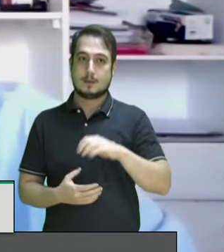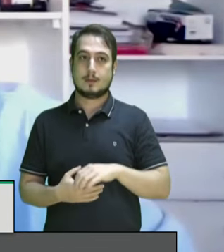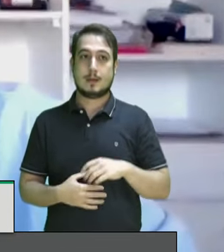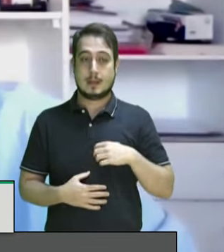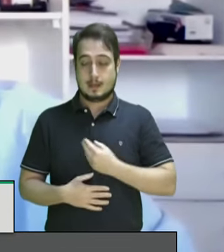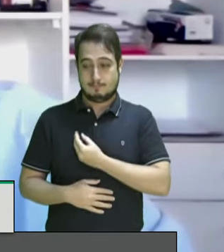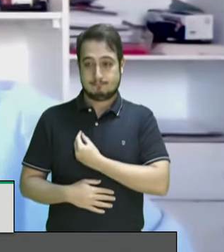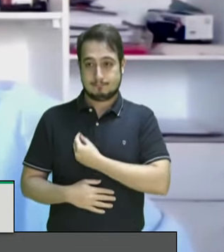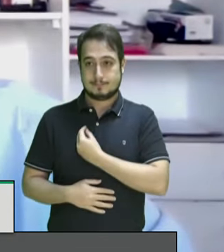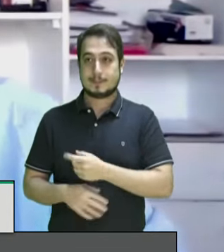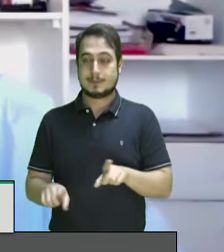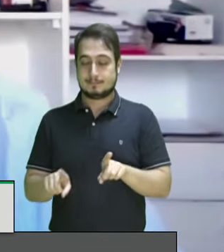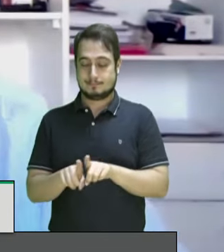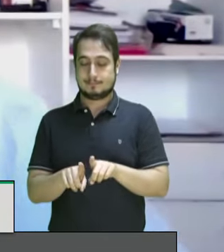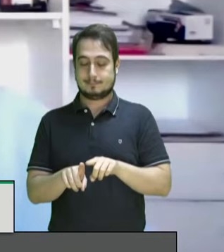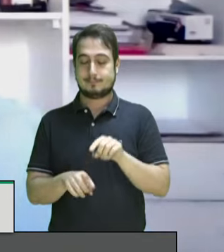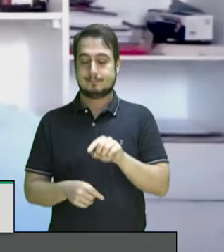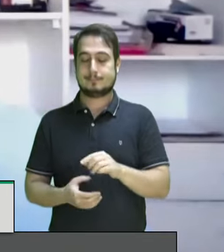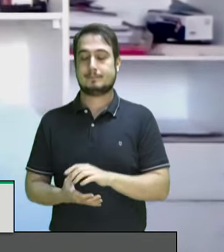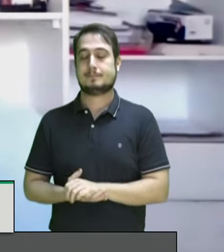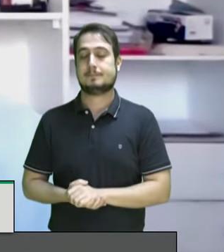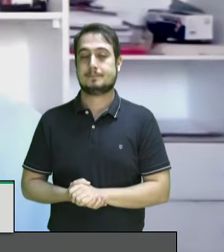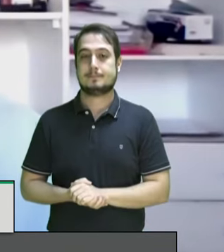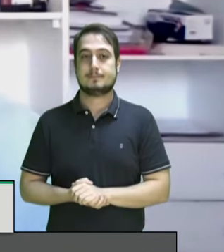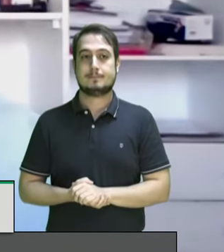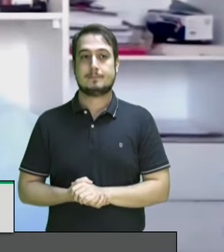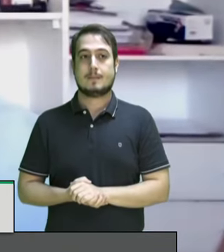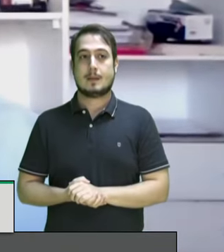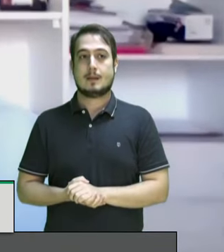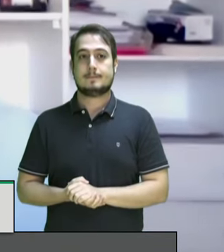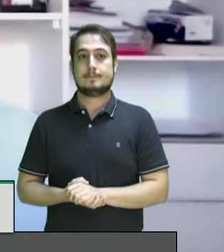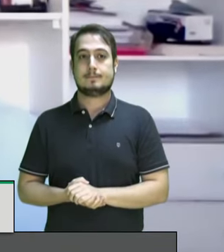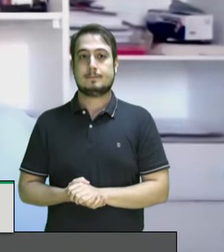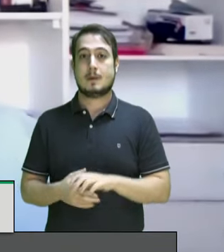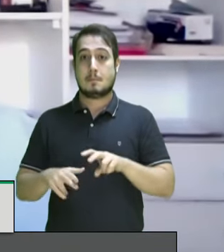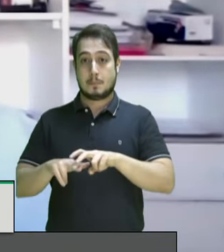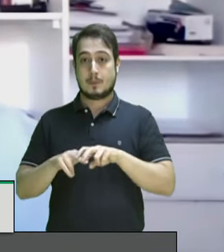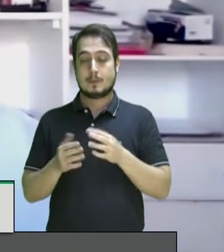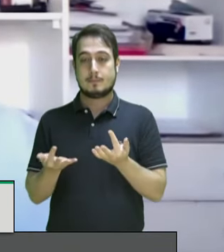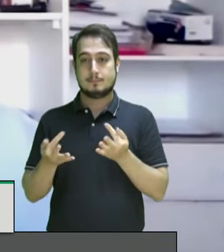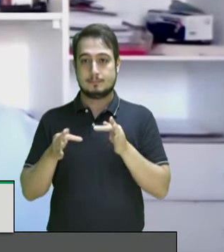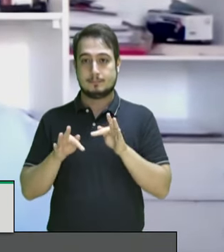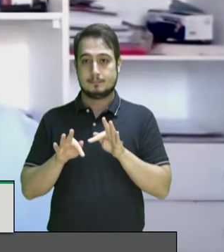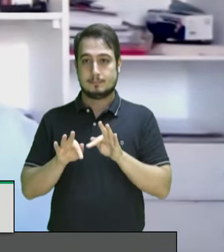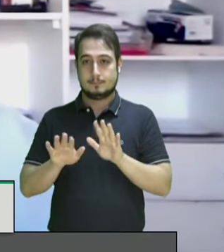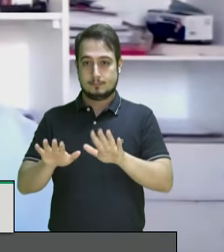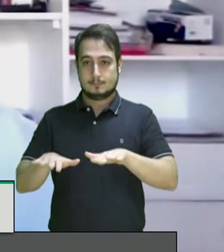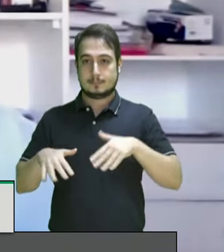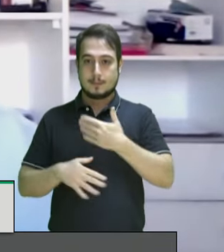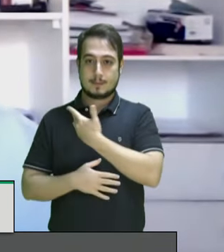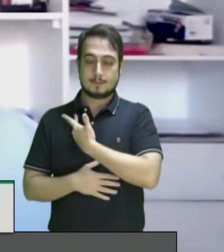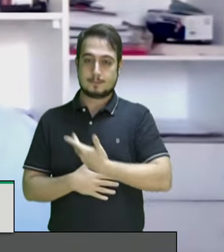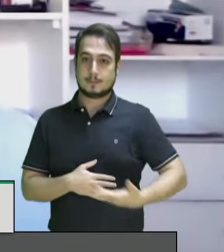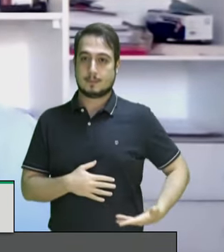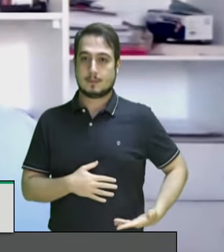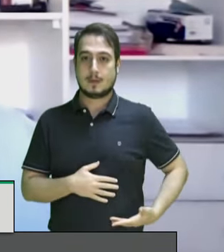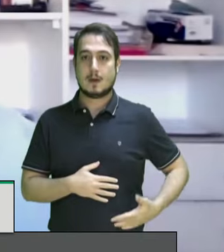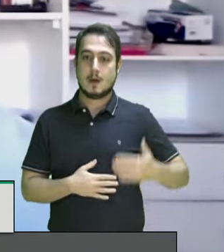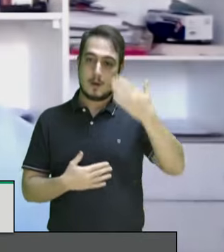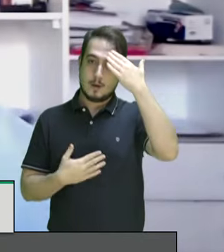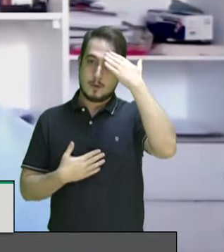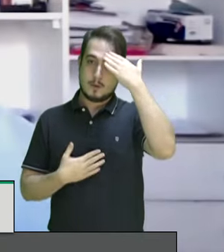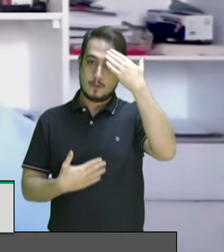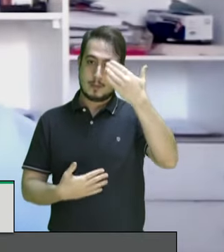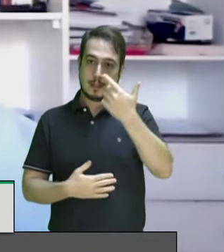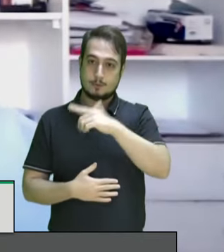Estarei presente também nesta audiência pública. Portanto, declaro encerrada esta audiência pública. Muito obrigado